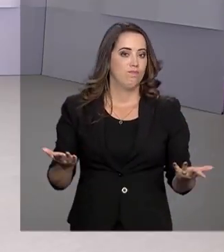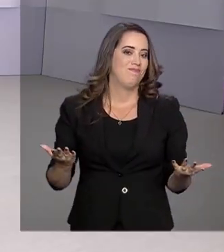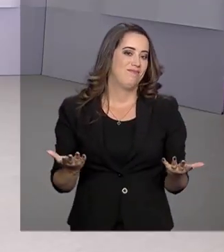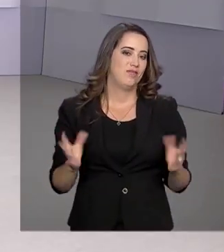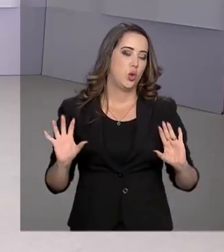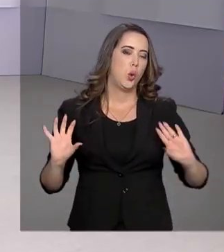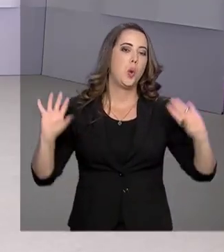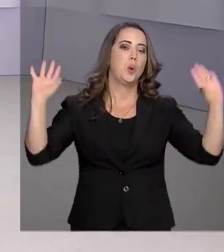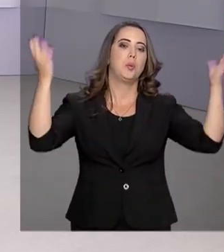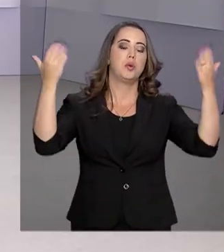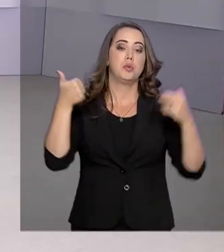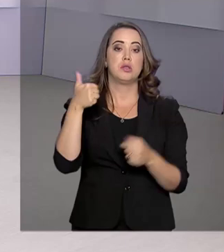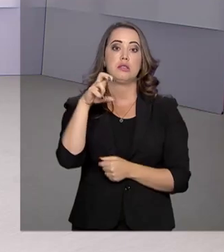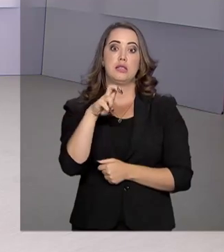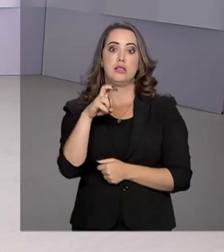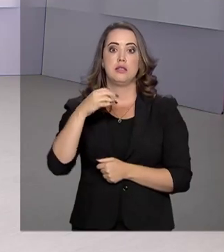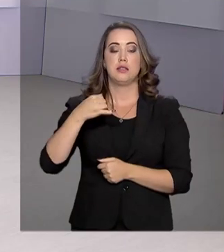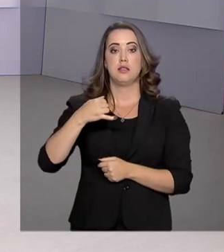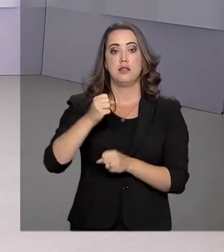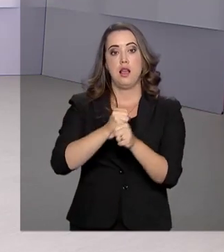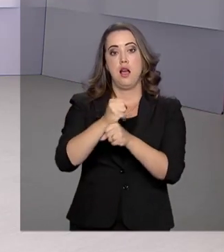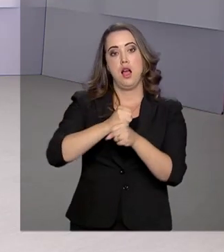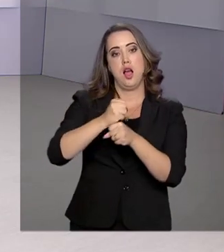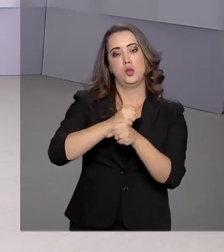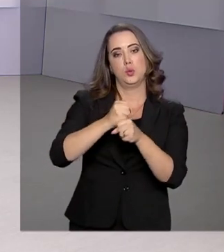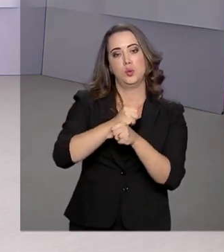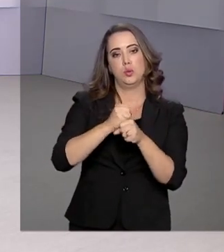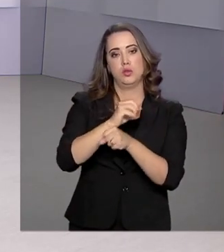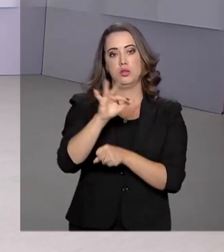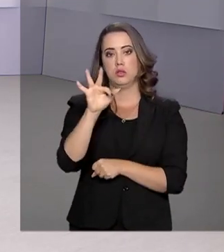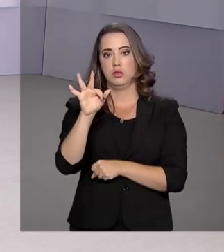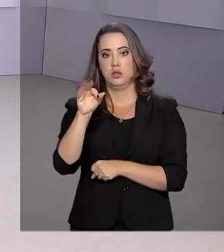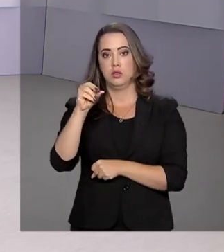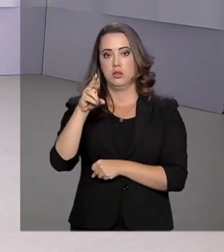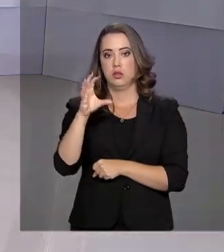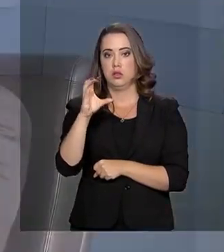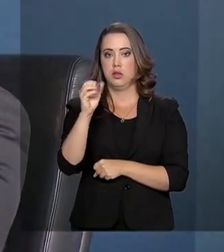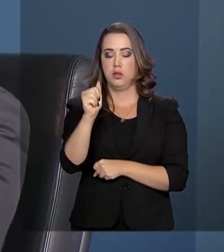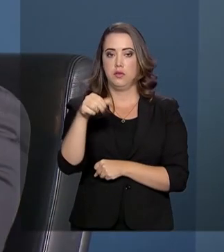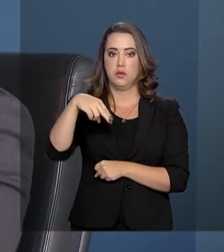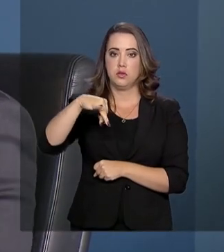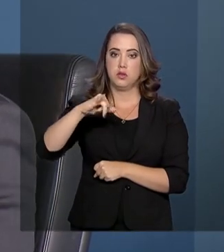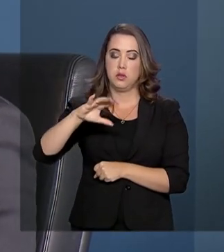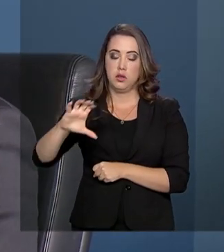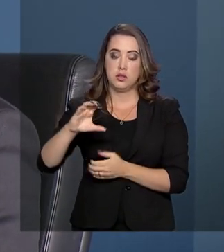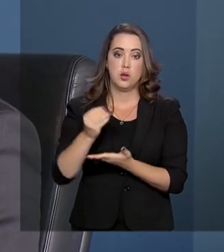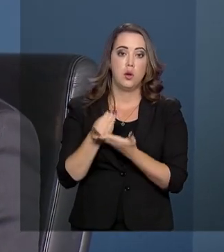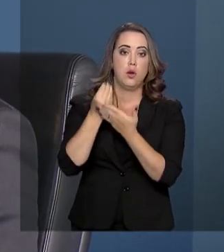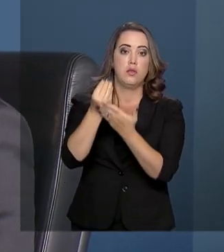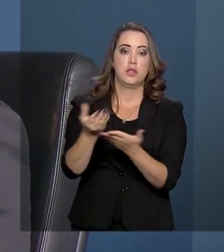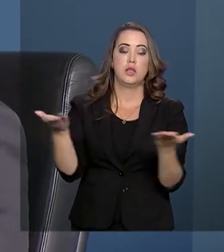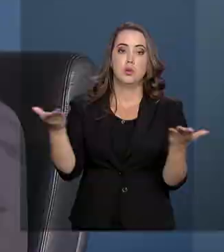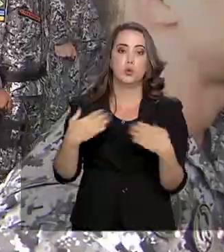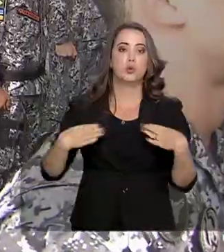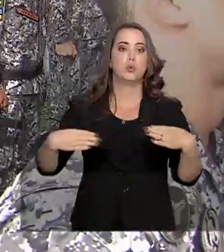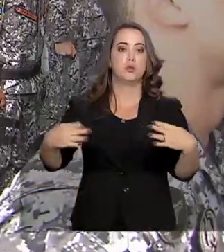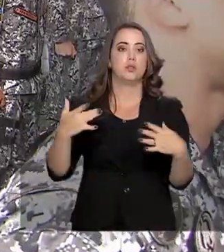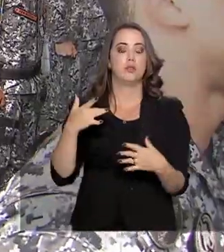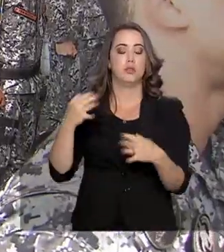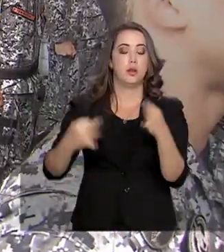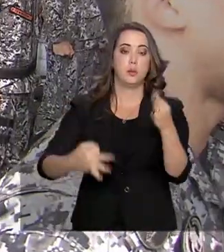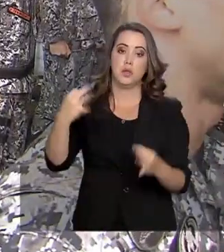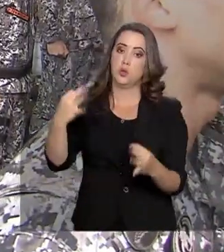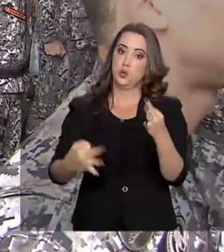parte das comemorações dos 15 anos da Força Nacional de Segurança Pública, foi entregue hoje no Ministério da Justiça e Segurança